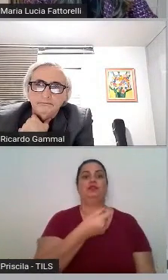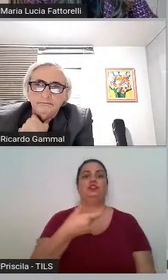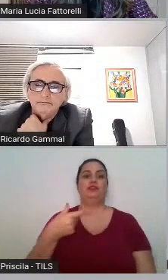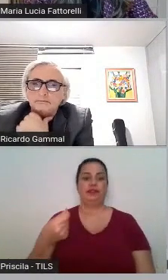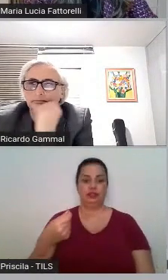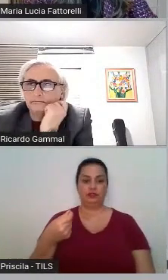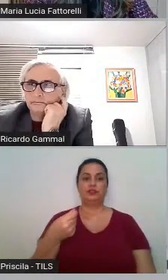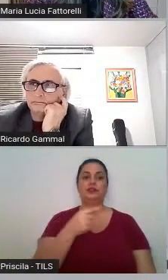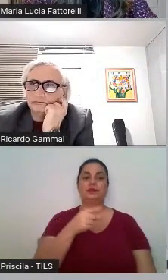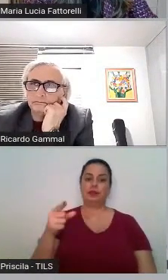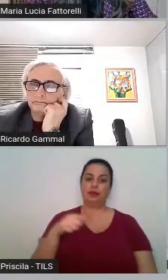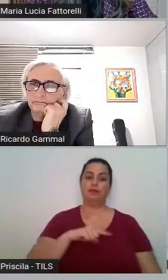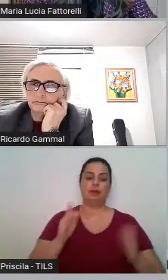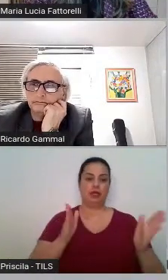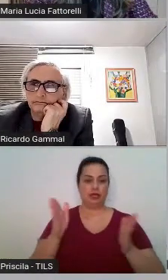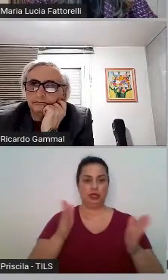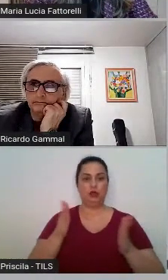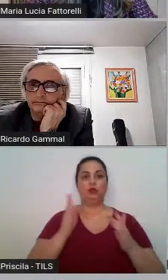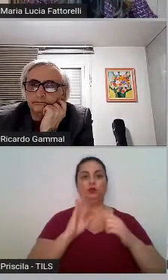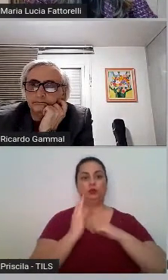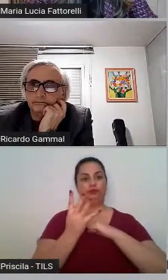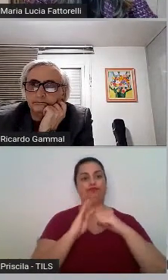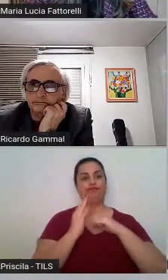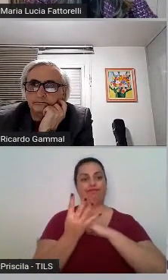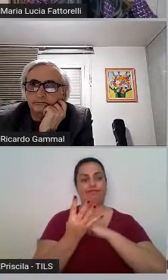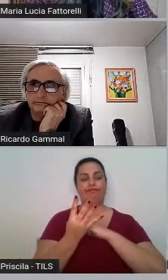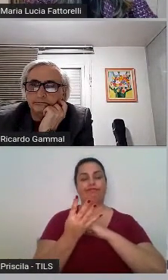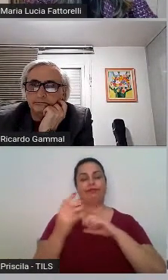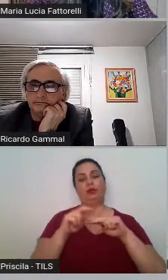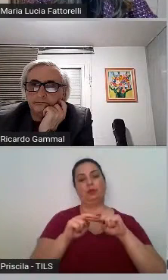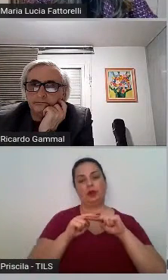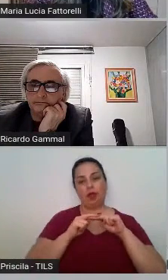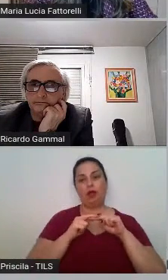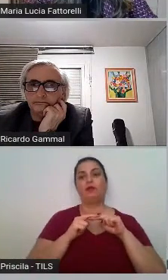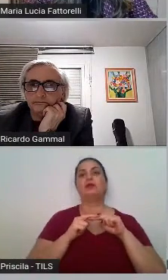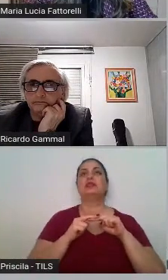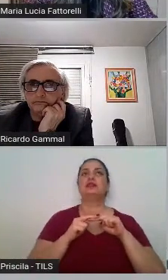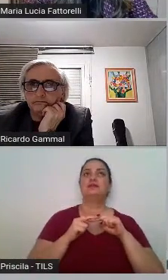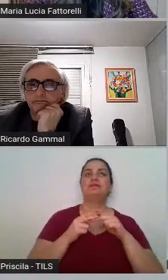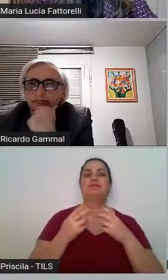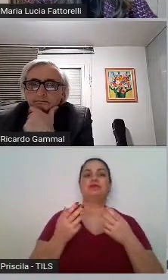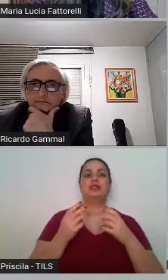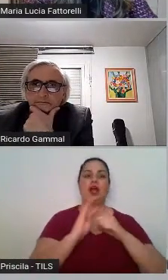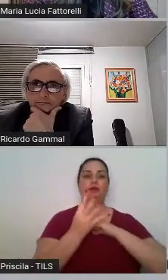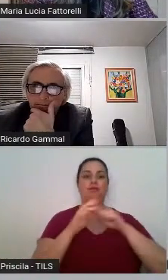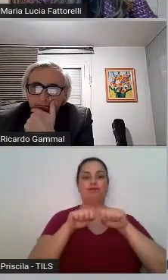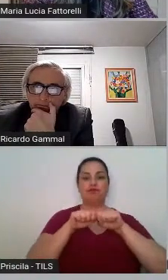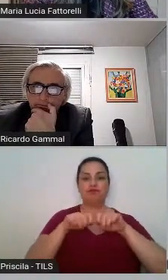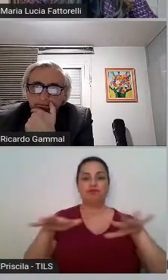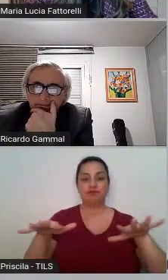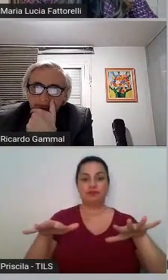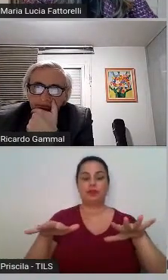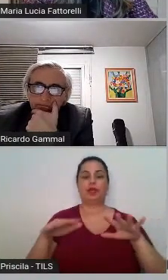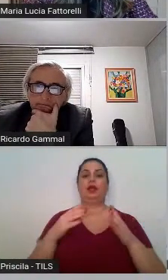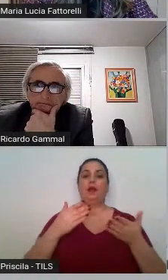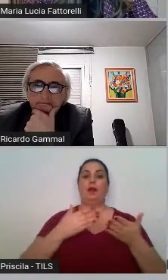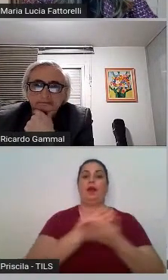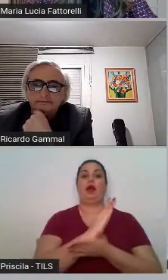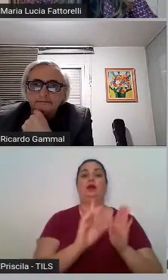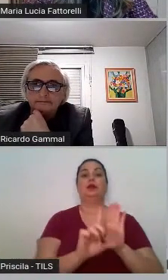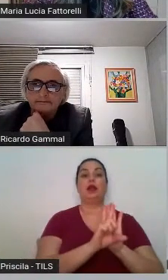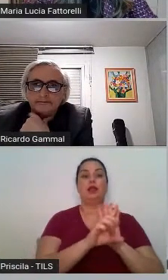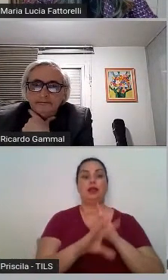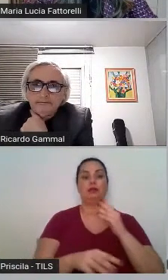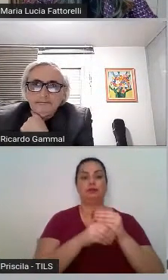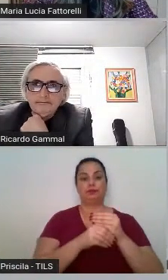e, em função dessa pandemia, é aprovada a lei complementar 173 de 2020,